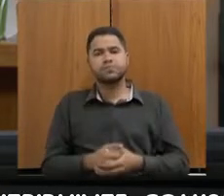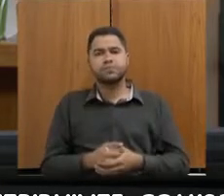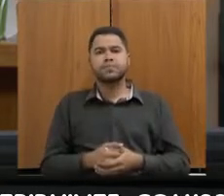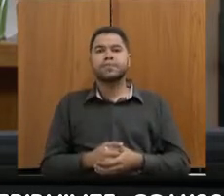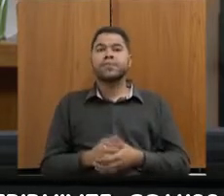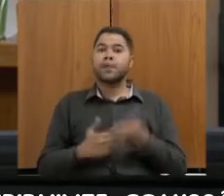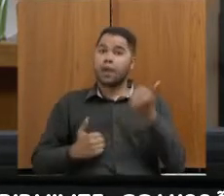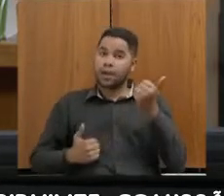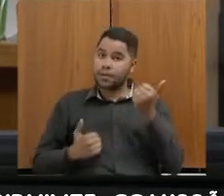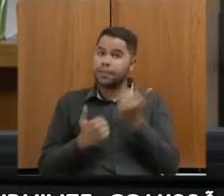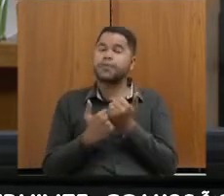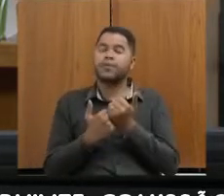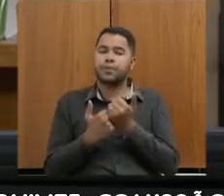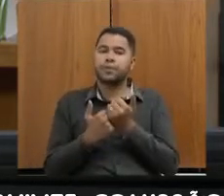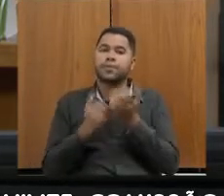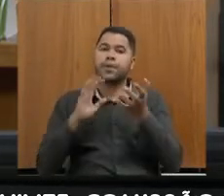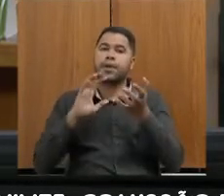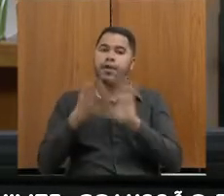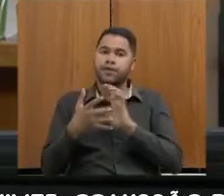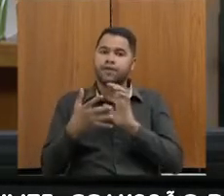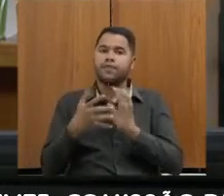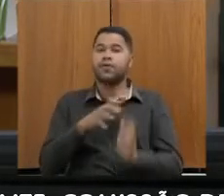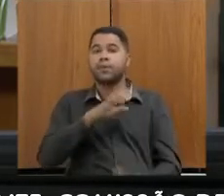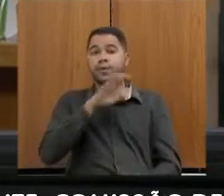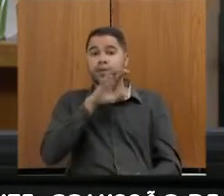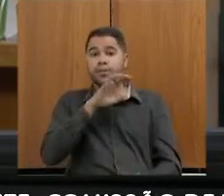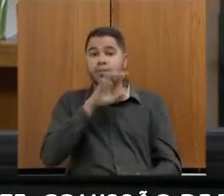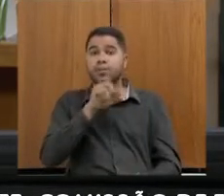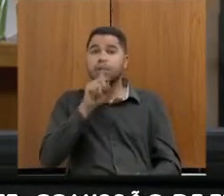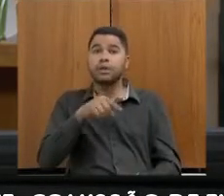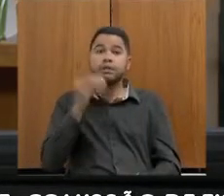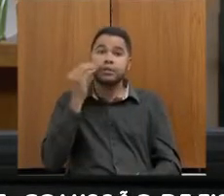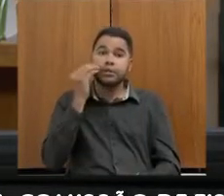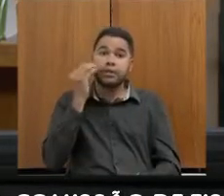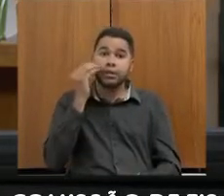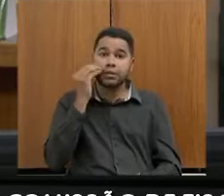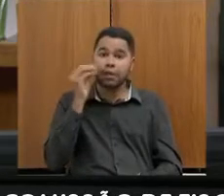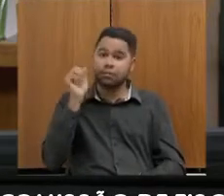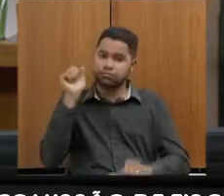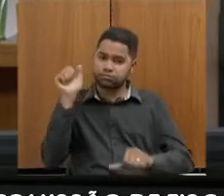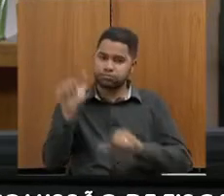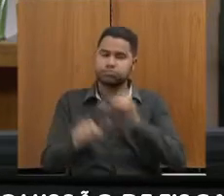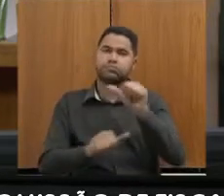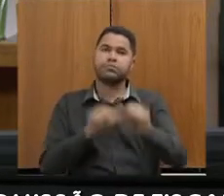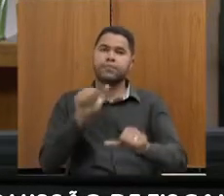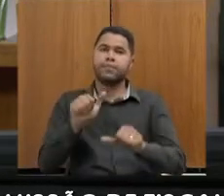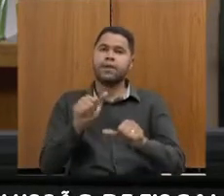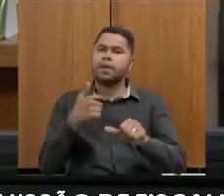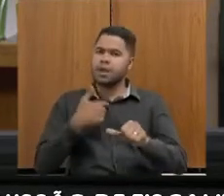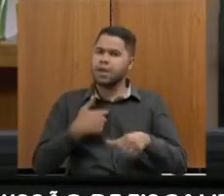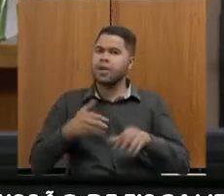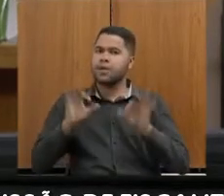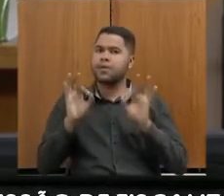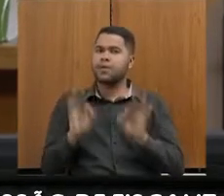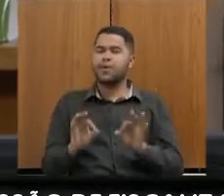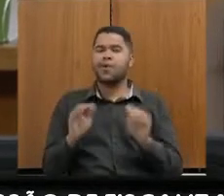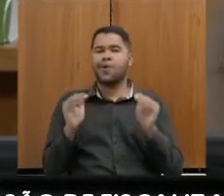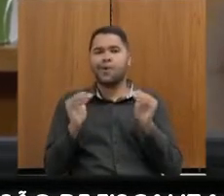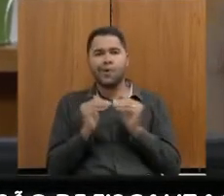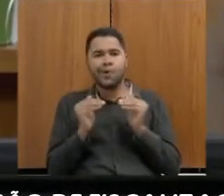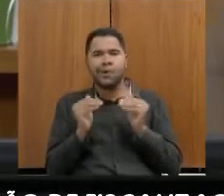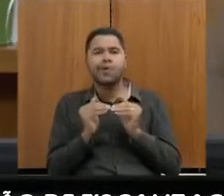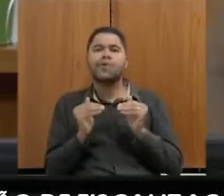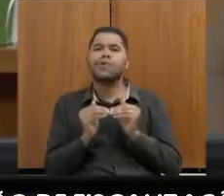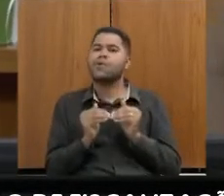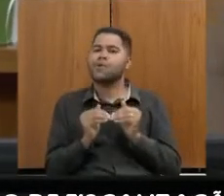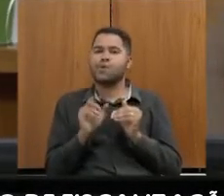apoiamos a reforma tributária no sentido de reverter essa situação. Eu tenho total concordância com